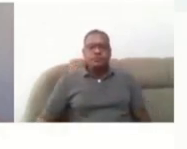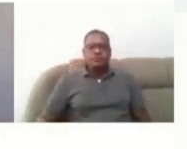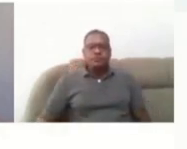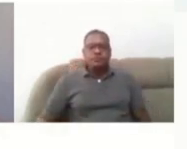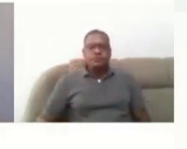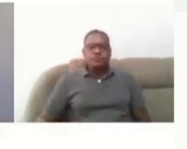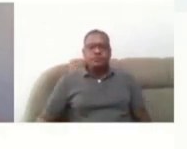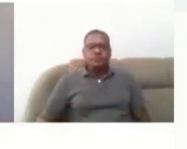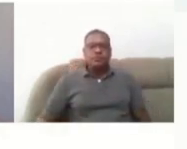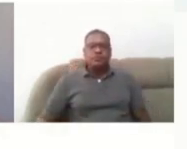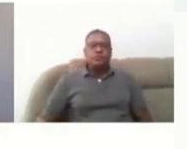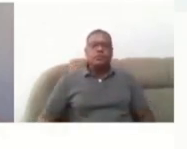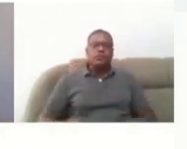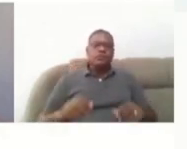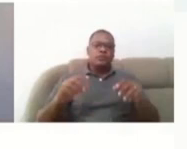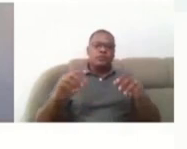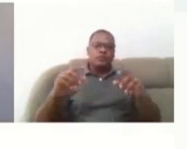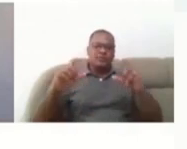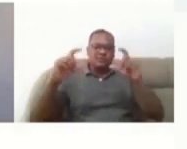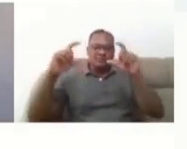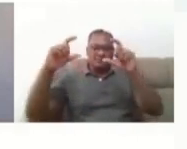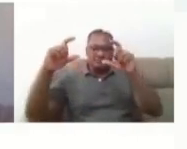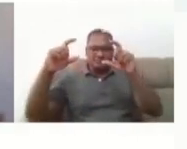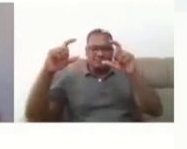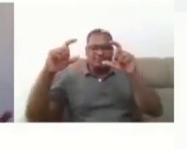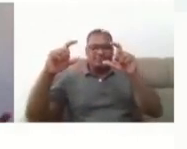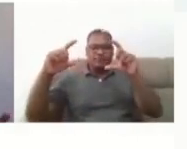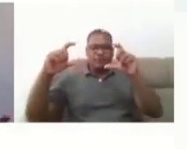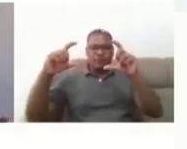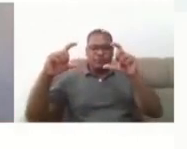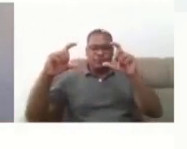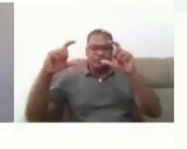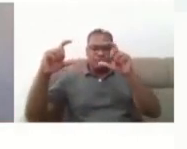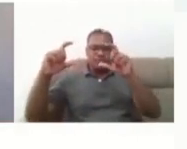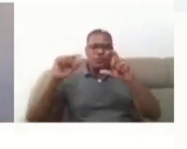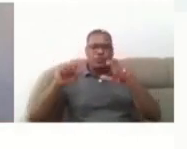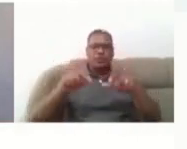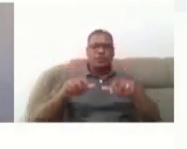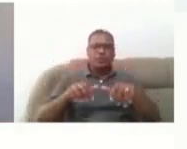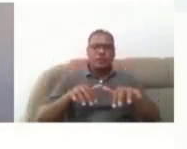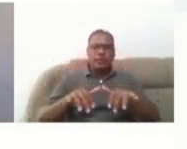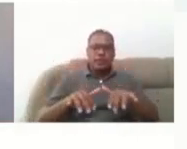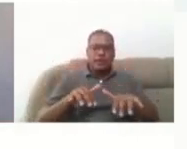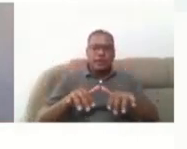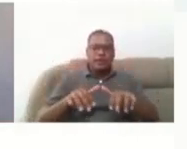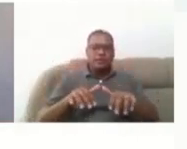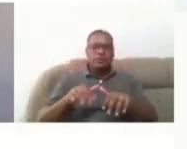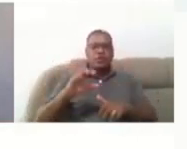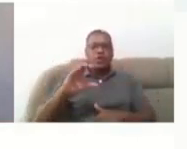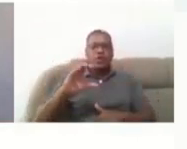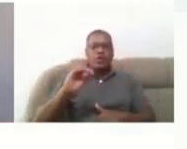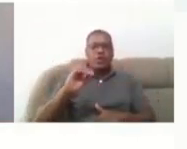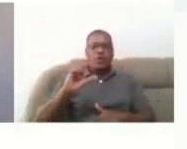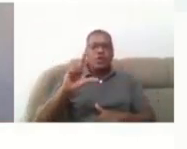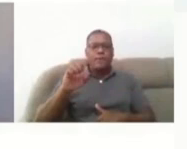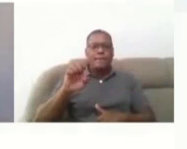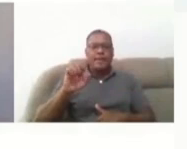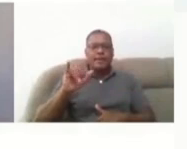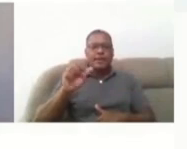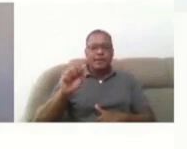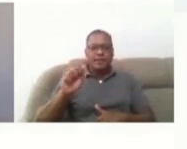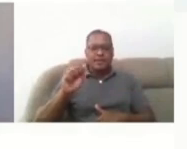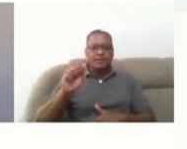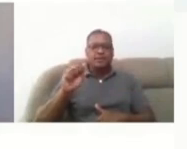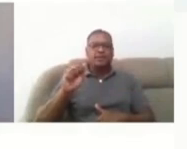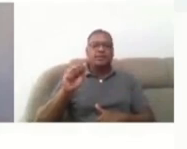acima tem um teclado com teclado de colmeia, que é uma placa de acrílico para que a pessoa não